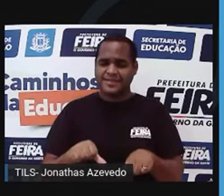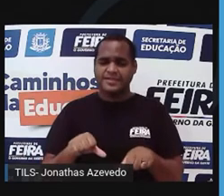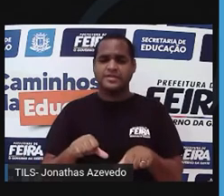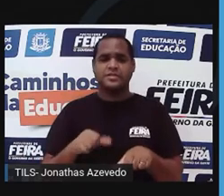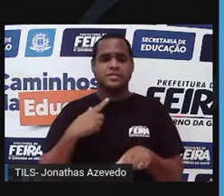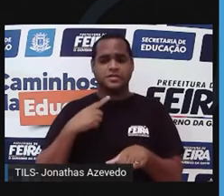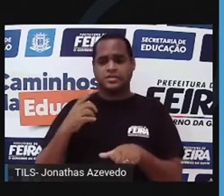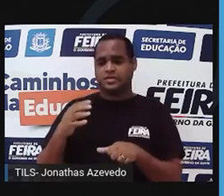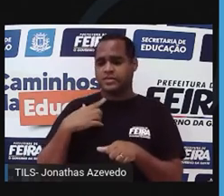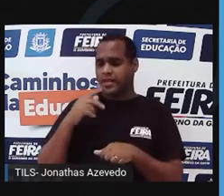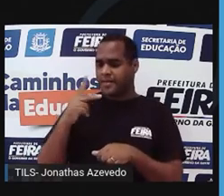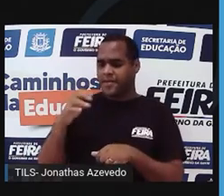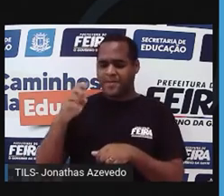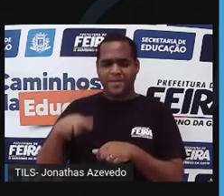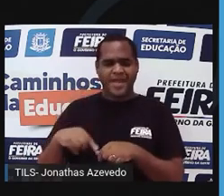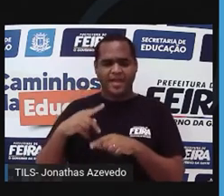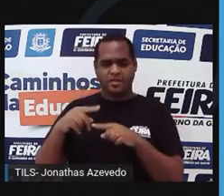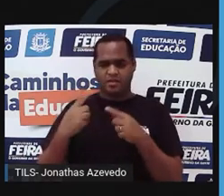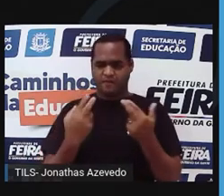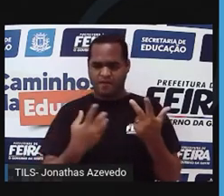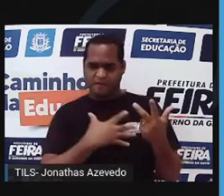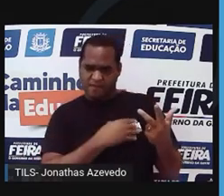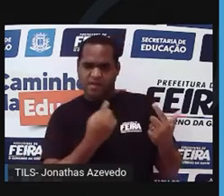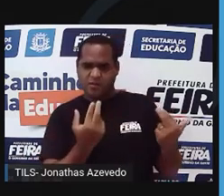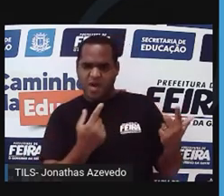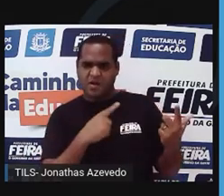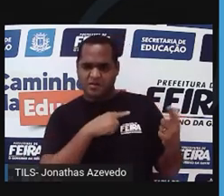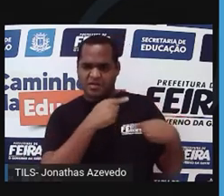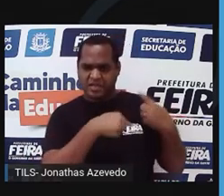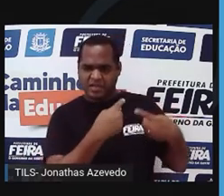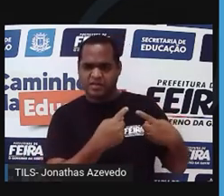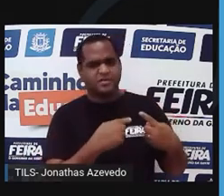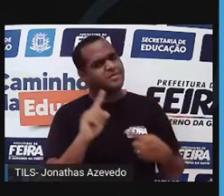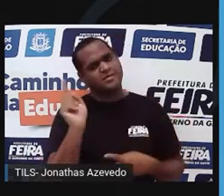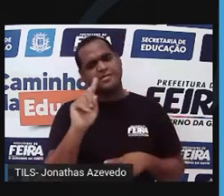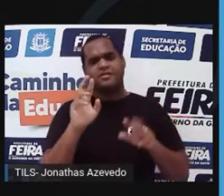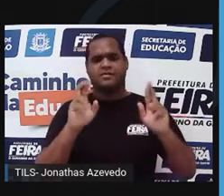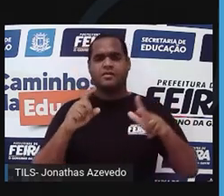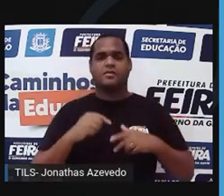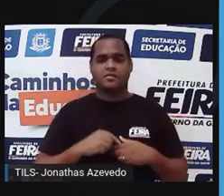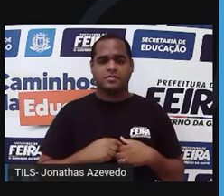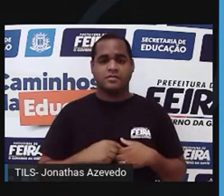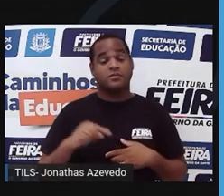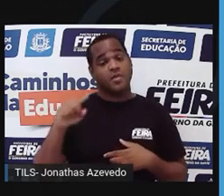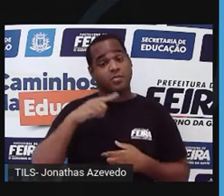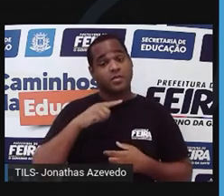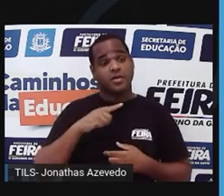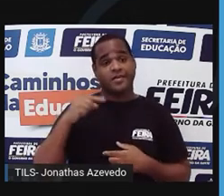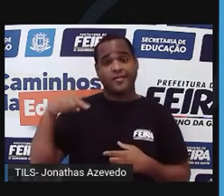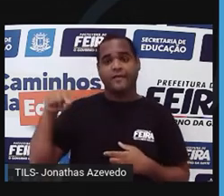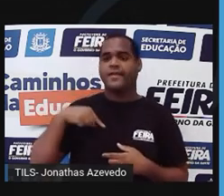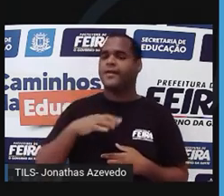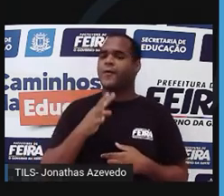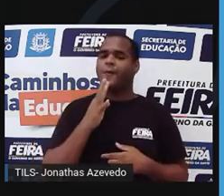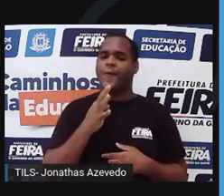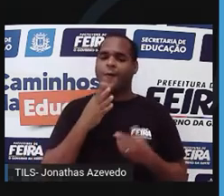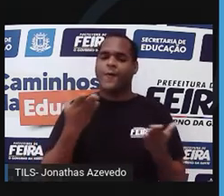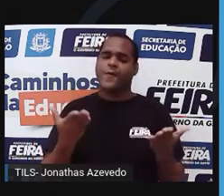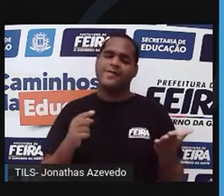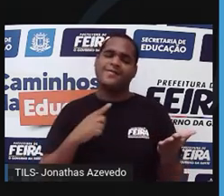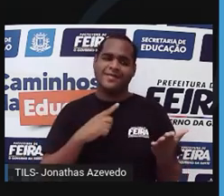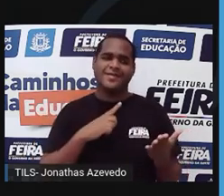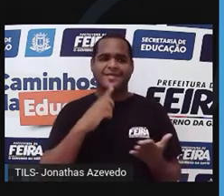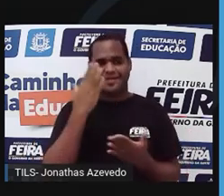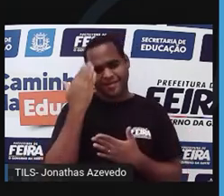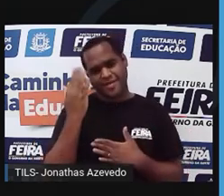teve uma atrofia nas pernas, significa que os seus filhos terão também atrofia nas pernas? Não. Mas não se tinha todo esse aparato de conhecimento que a gente tem hoje.